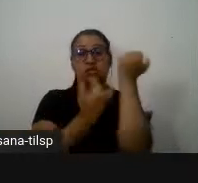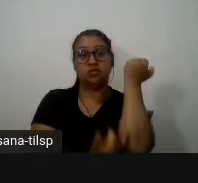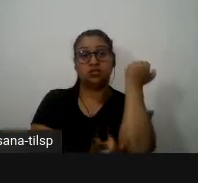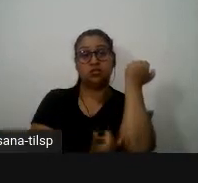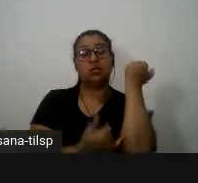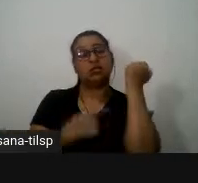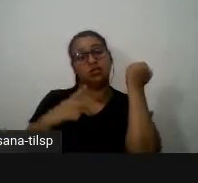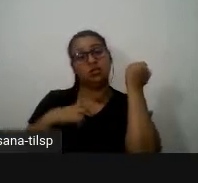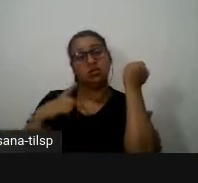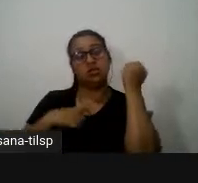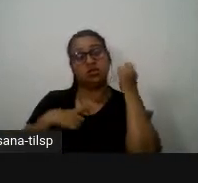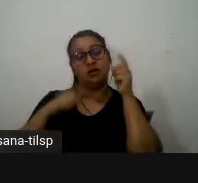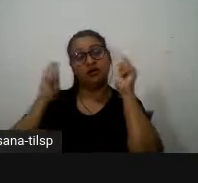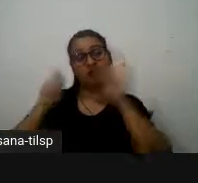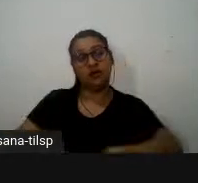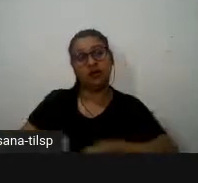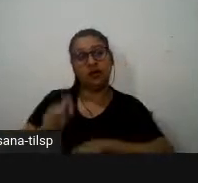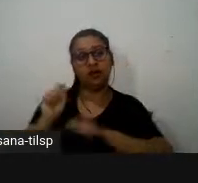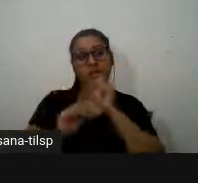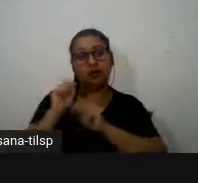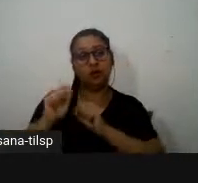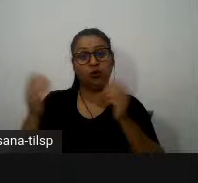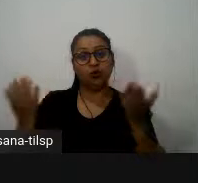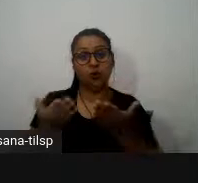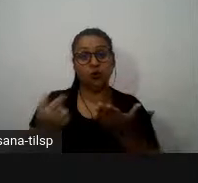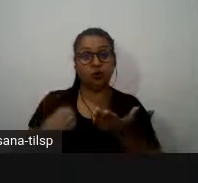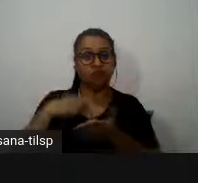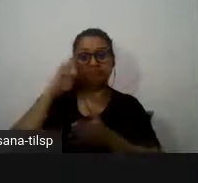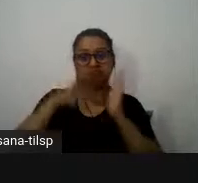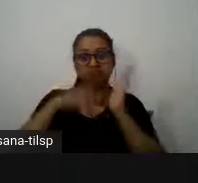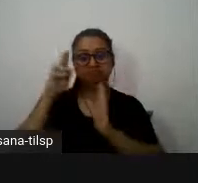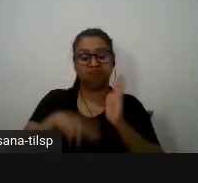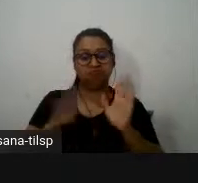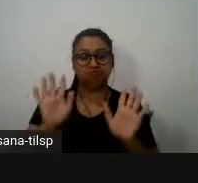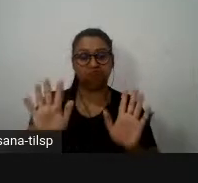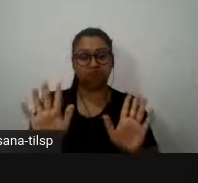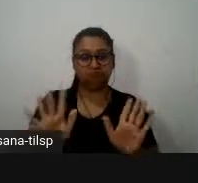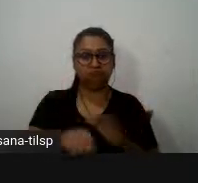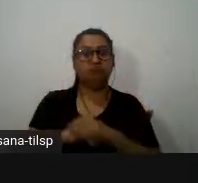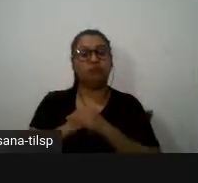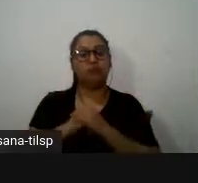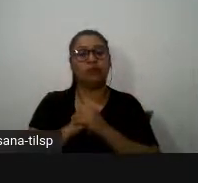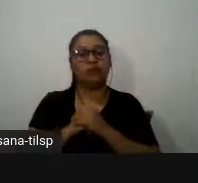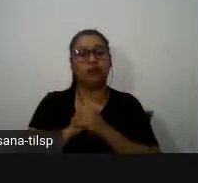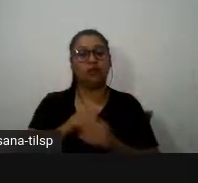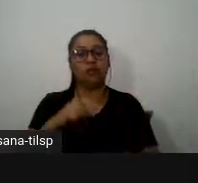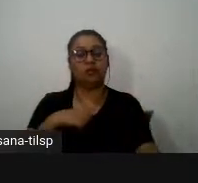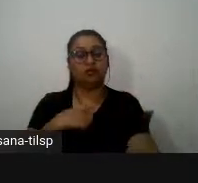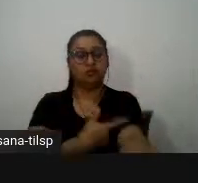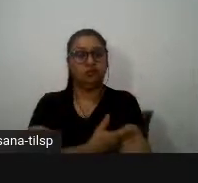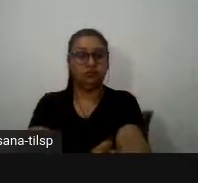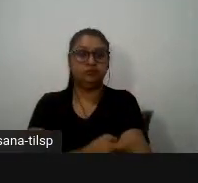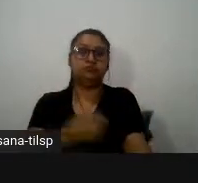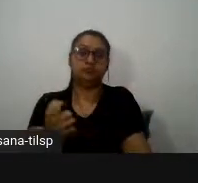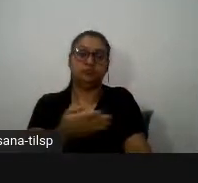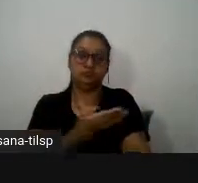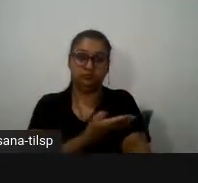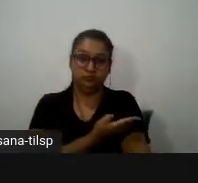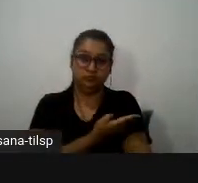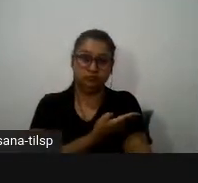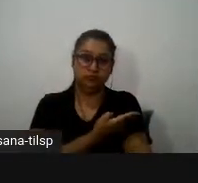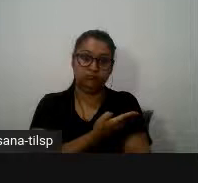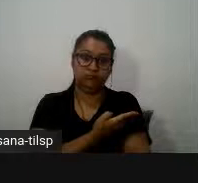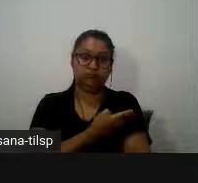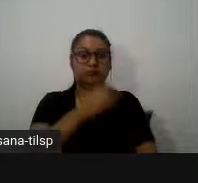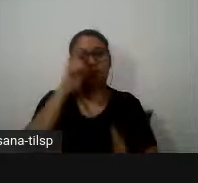de sangue podem ser tão eficientes e agora não consigo ler para as biópsias aqui peço desculpa eu vou ler